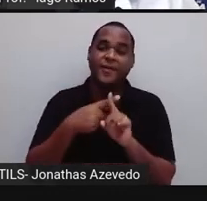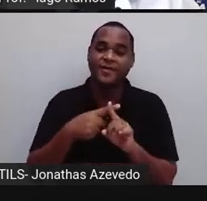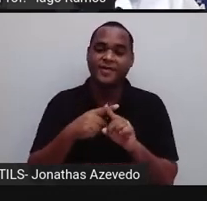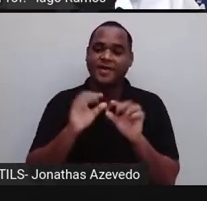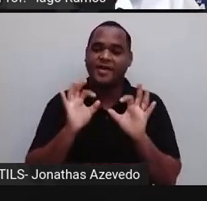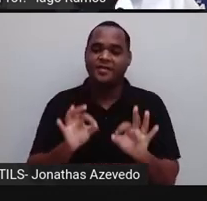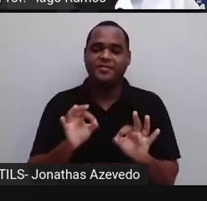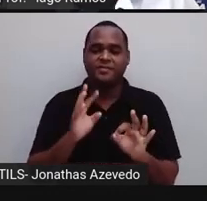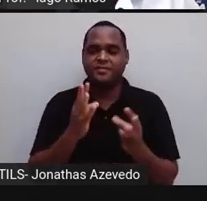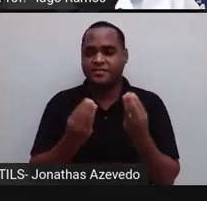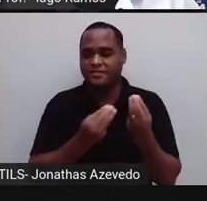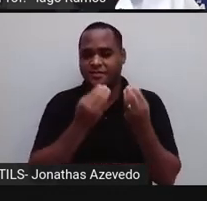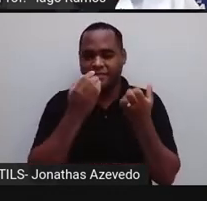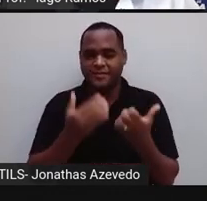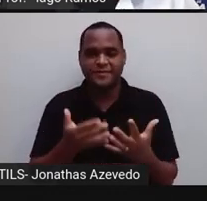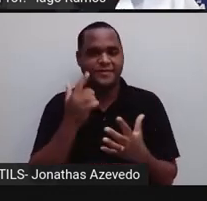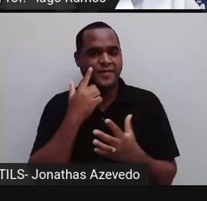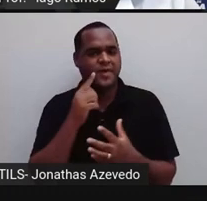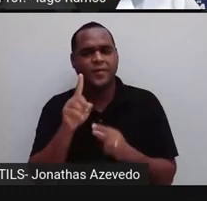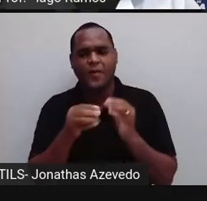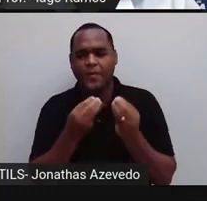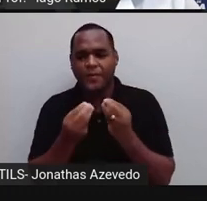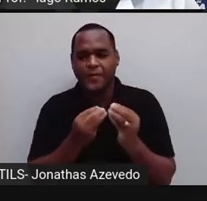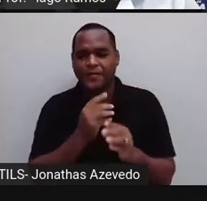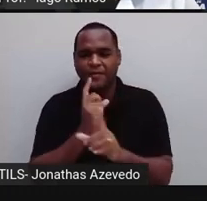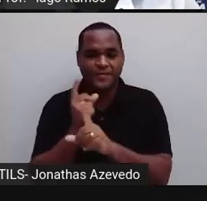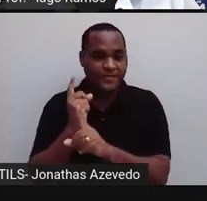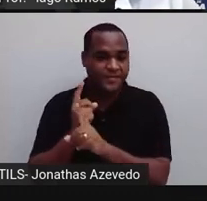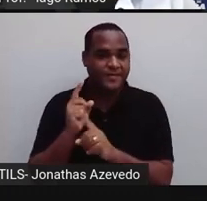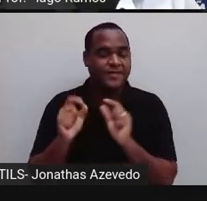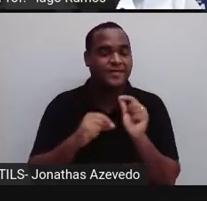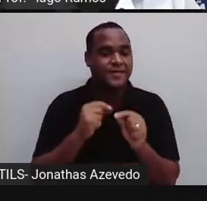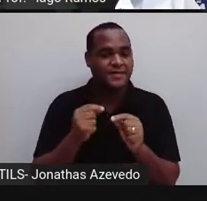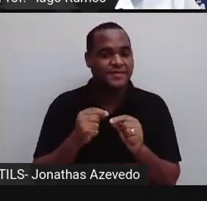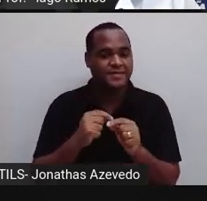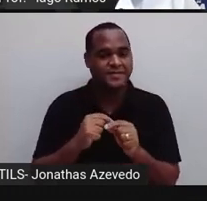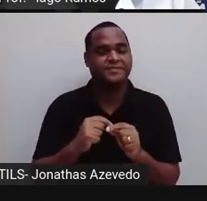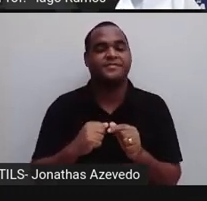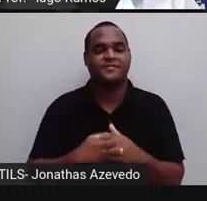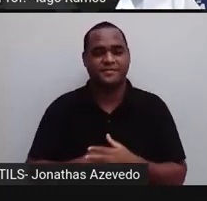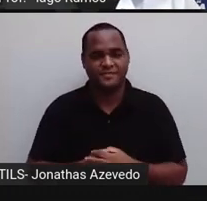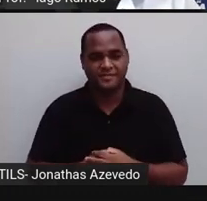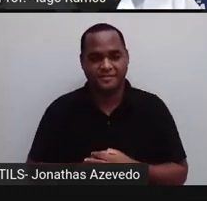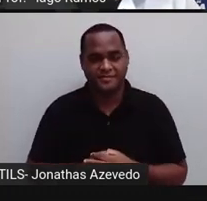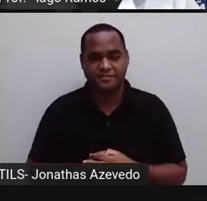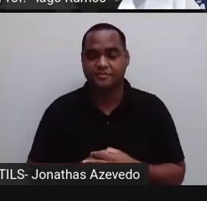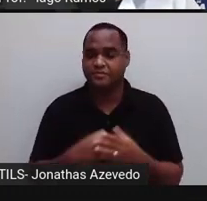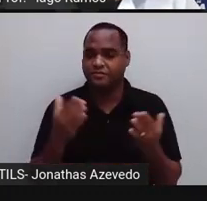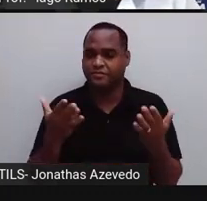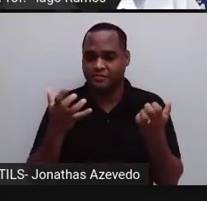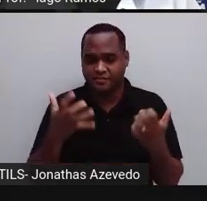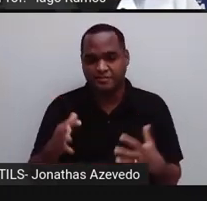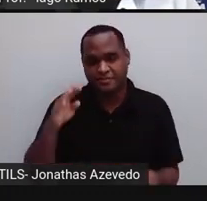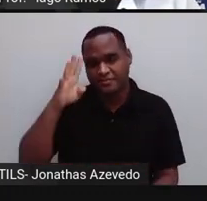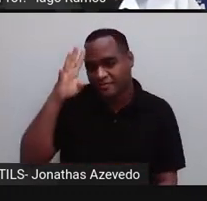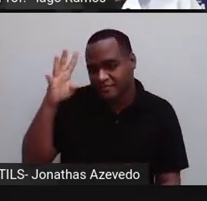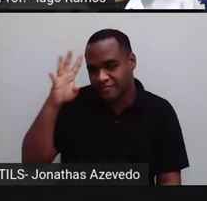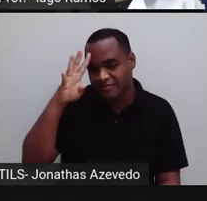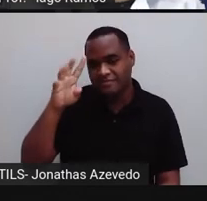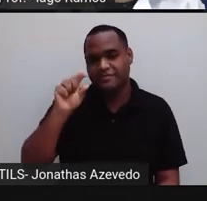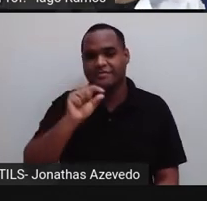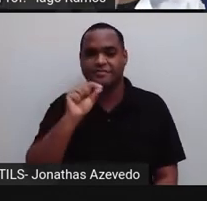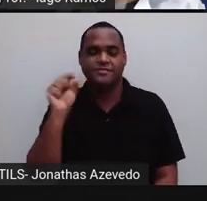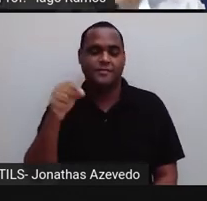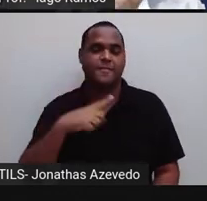como é que a gente encontra esse número? Bom, aí agora, a gente vai imaginar que aquela